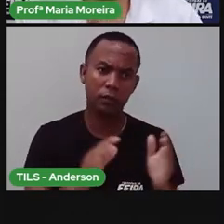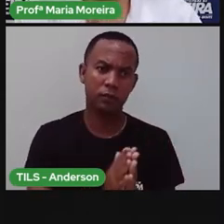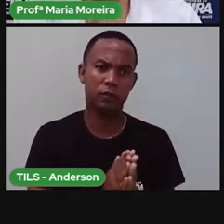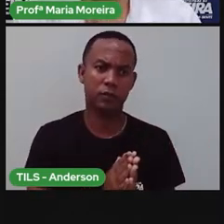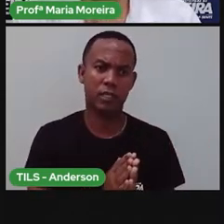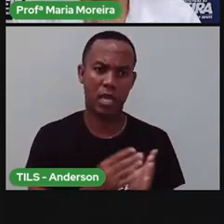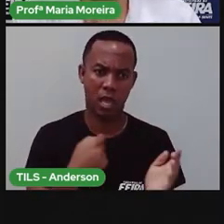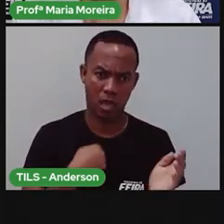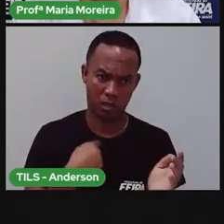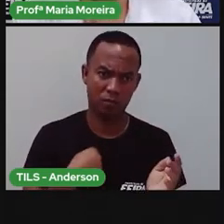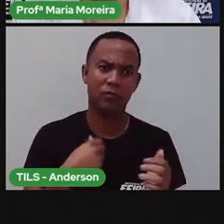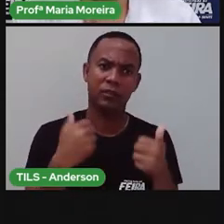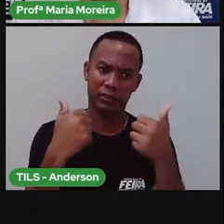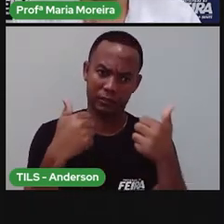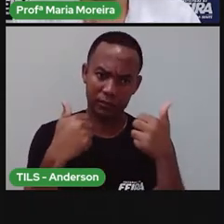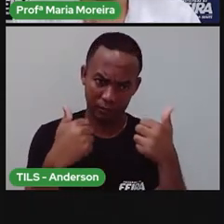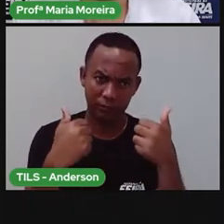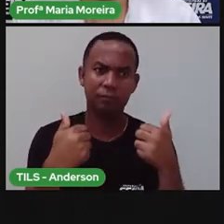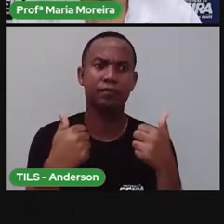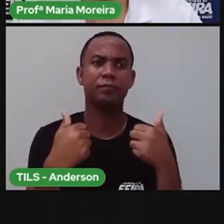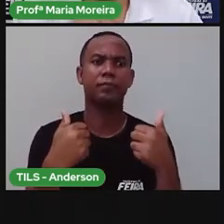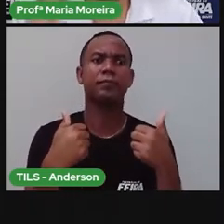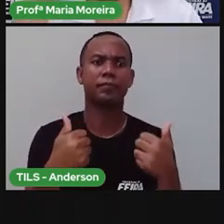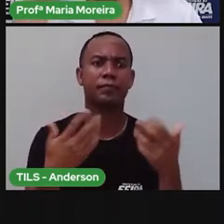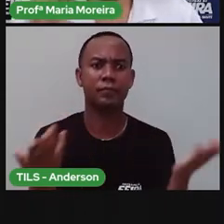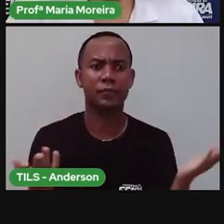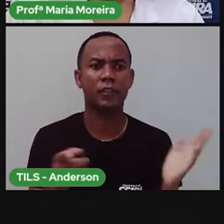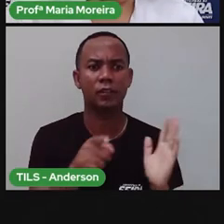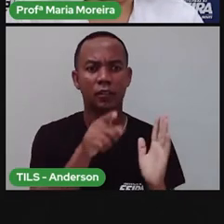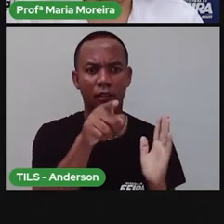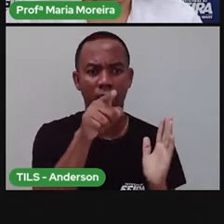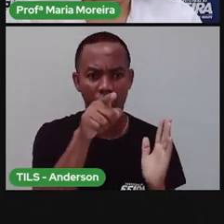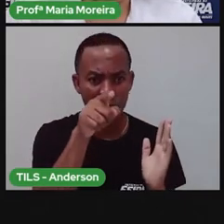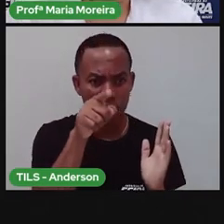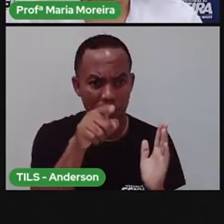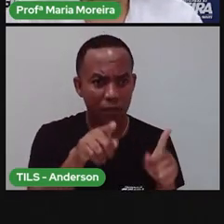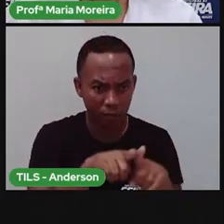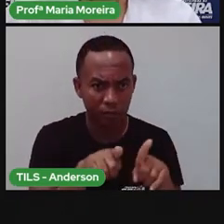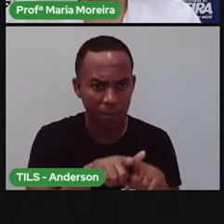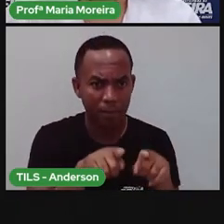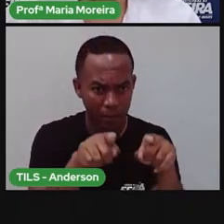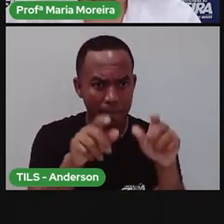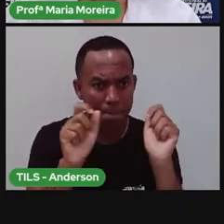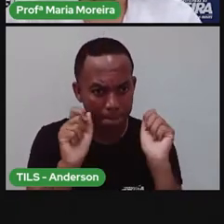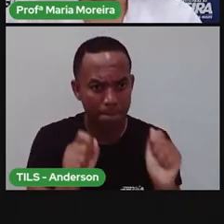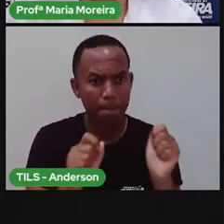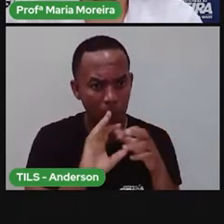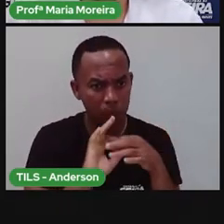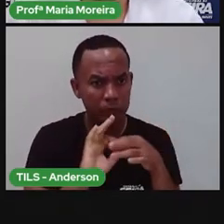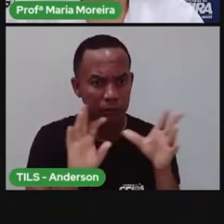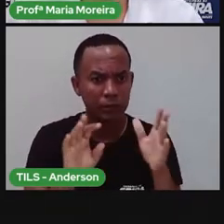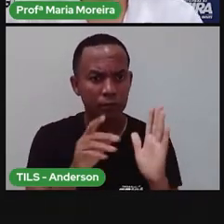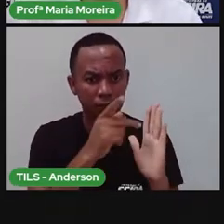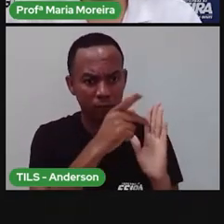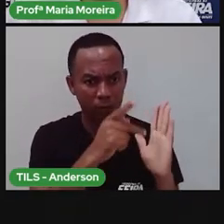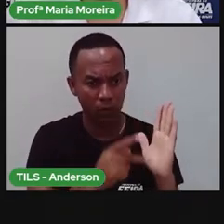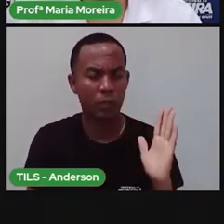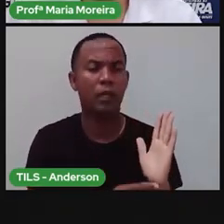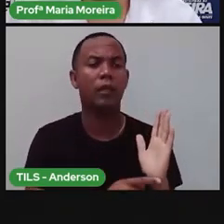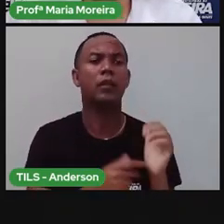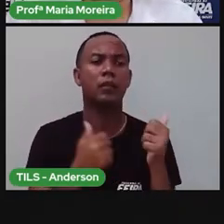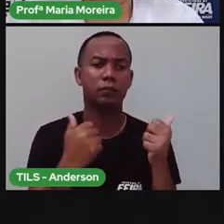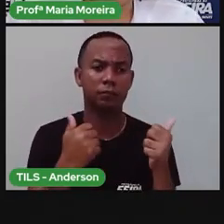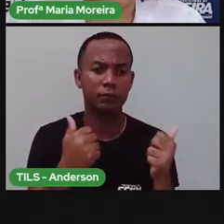Você pode ser um poeta, Anderson? E o aluno que está lá do outro lado, ele pode ser um poeta? Pode